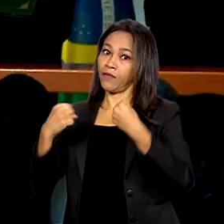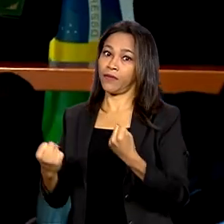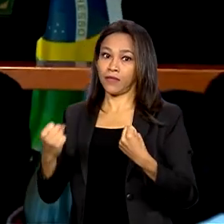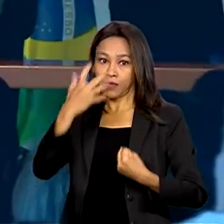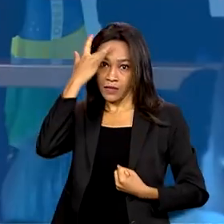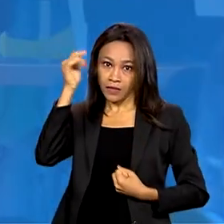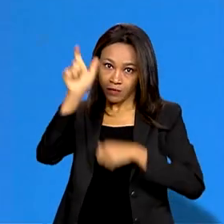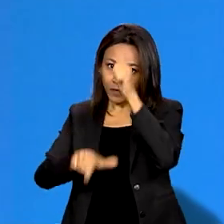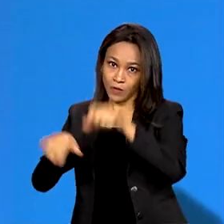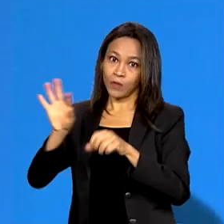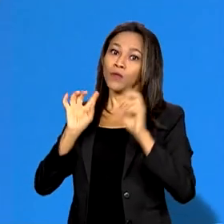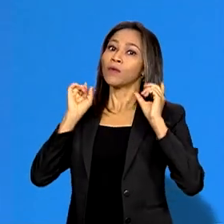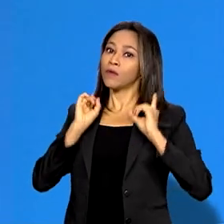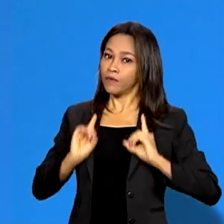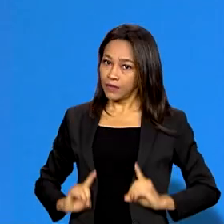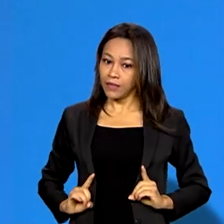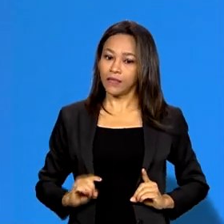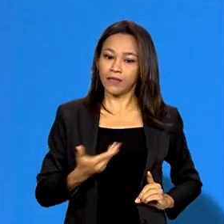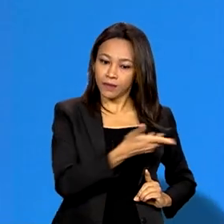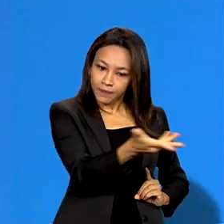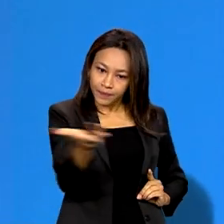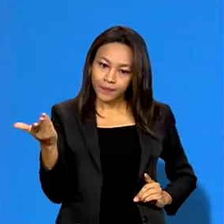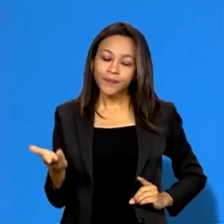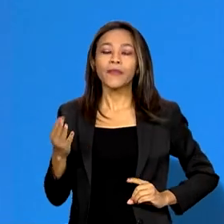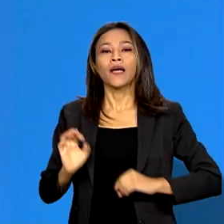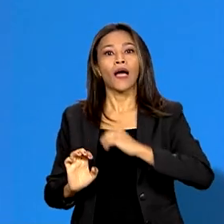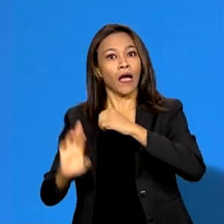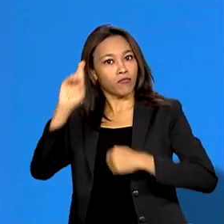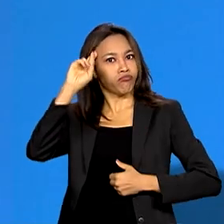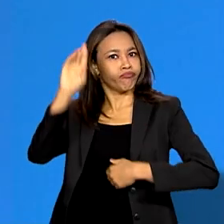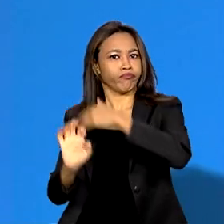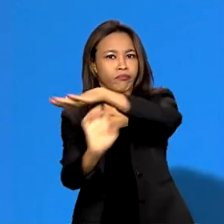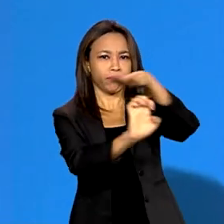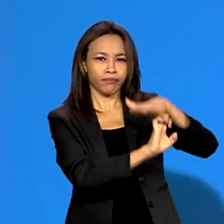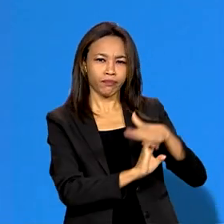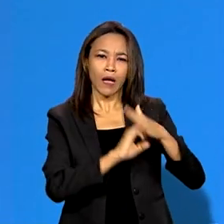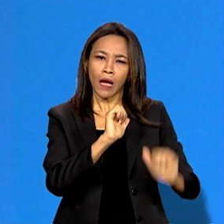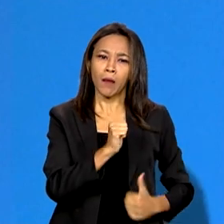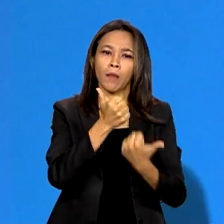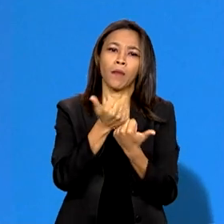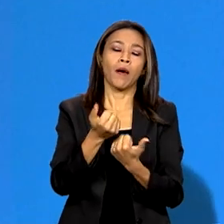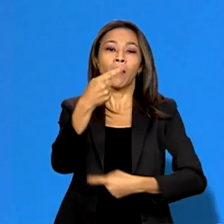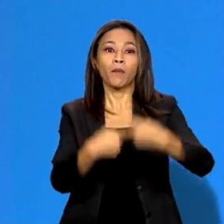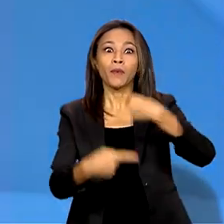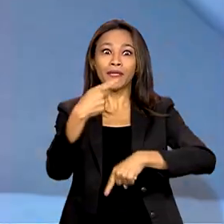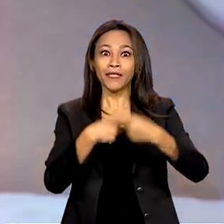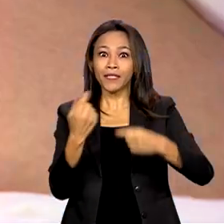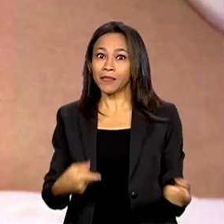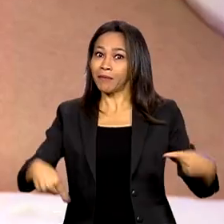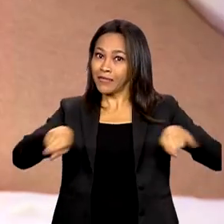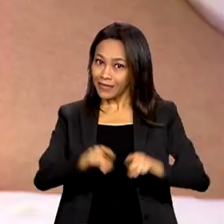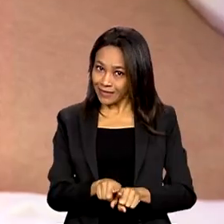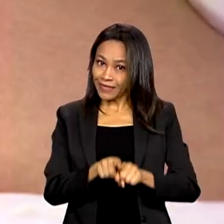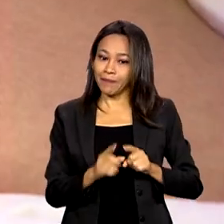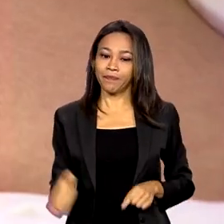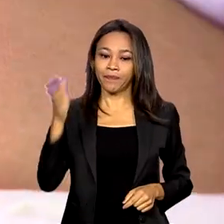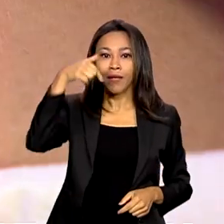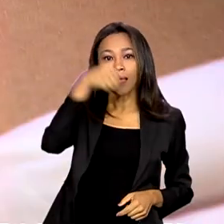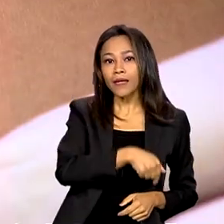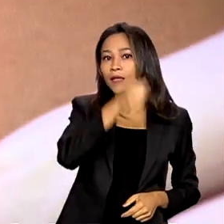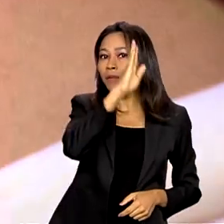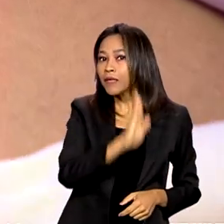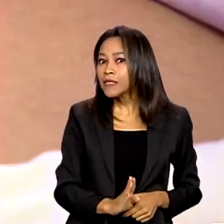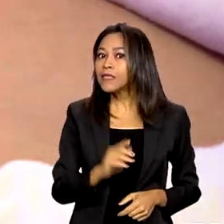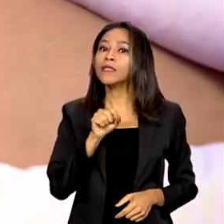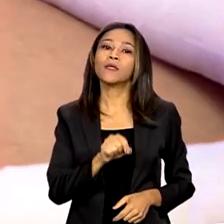deficiência. Há empresários, presidente Lula reforça a política de parceria com Portugal. E aqui no Brasil, o mês